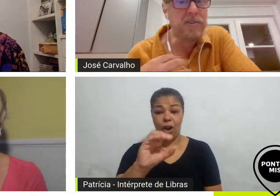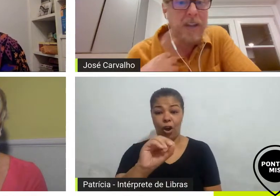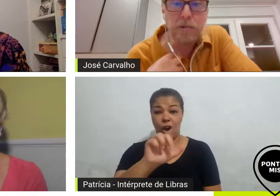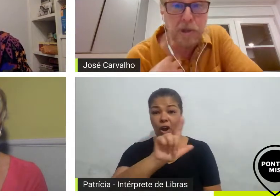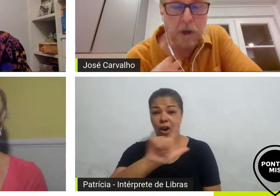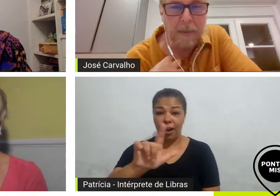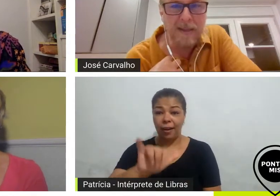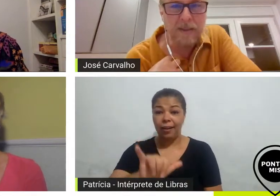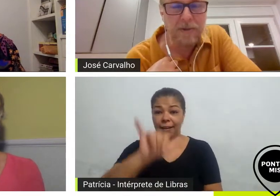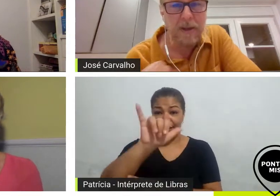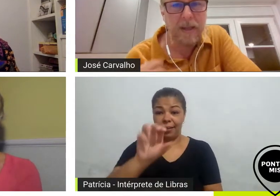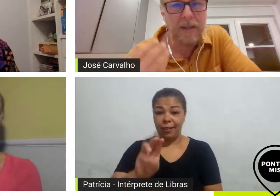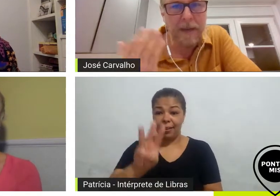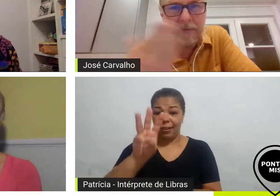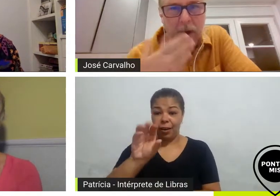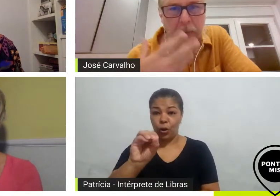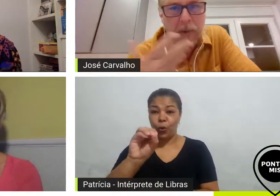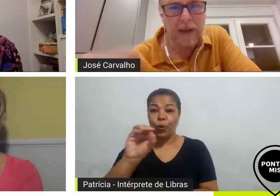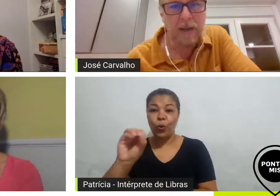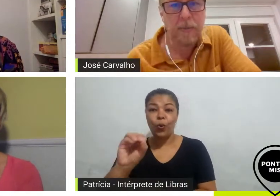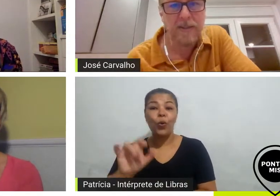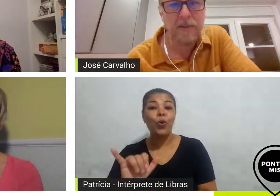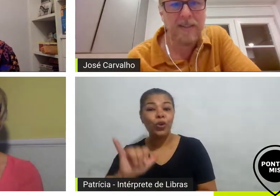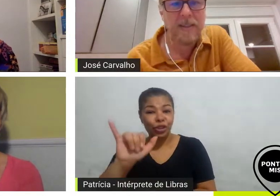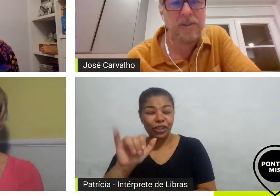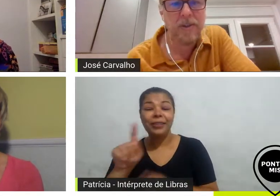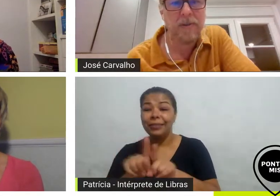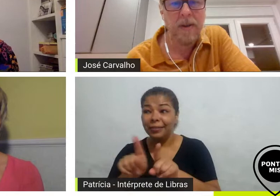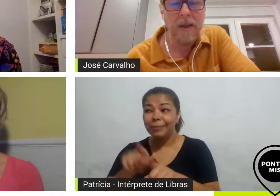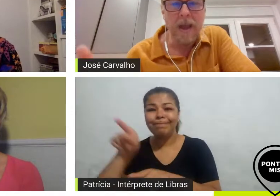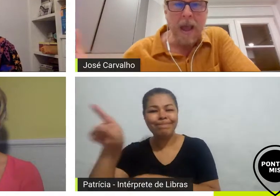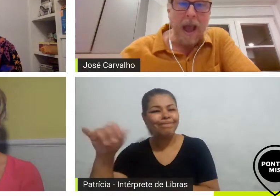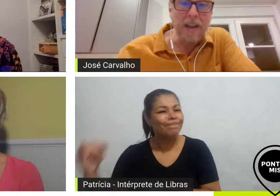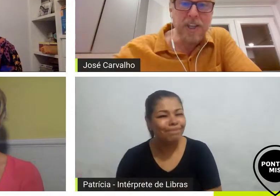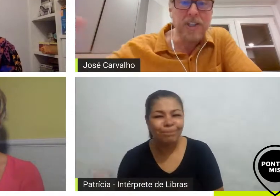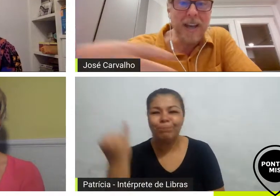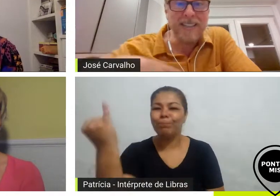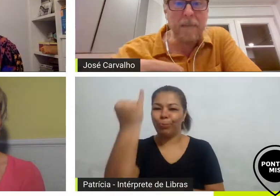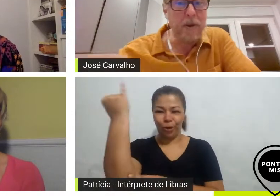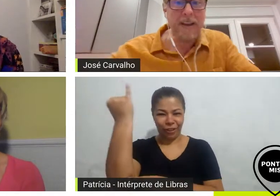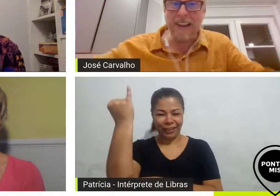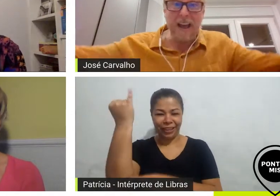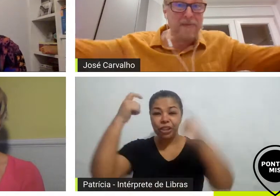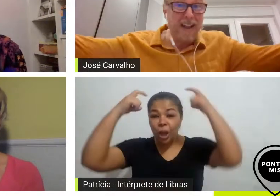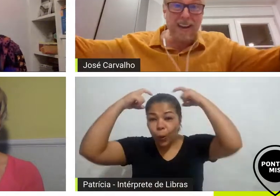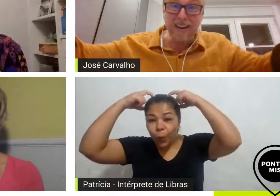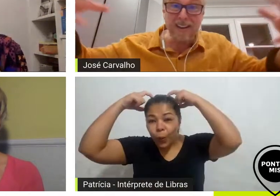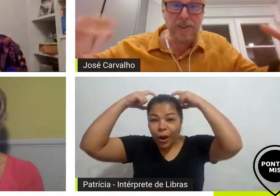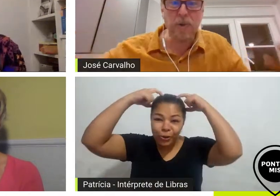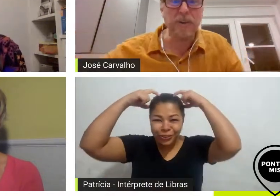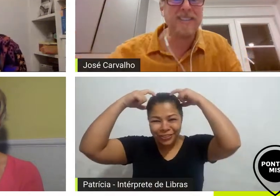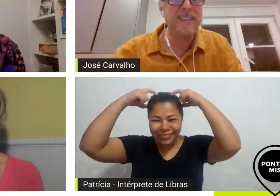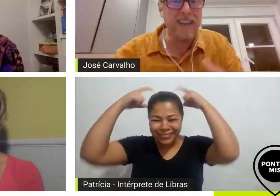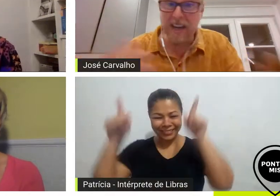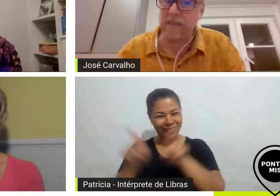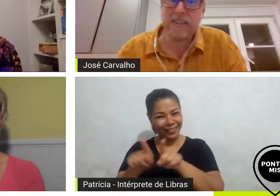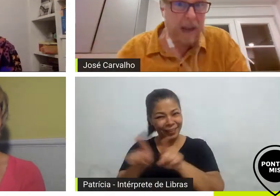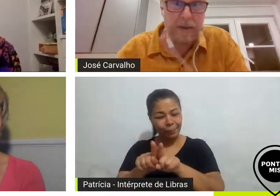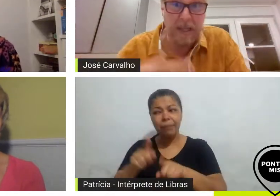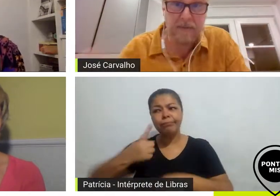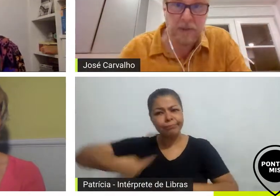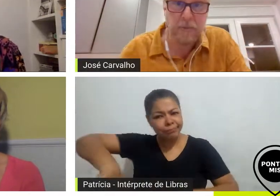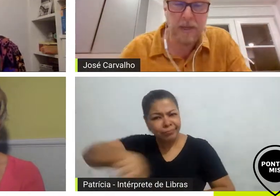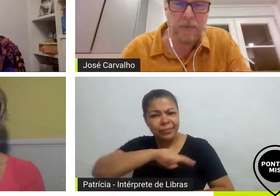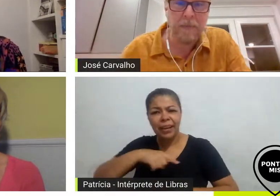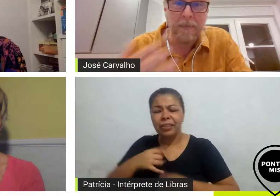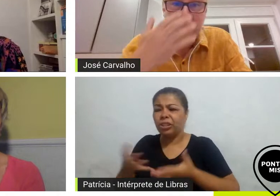criou isso não só no Brasil queria também livrar um pouco a cara do Brasil nesse sentido a gente recebeu aquela avalanche de coisas incríveis